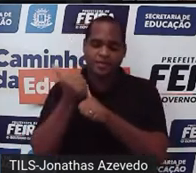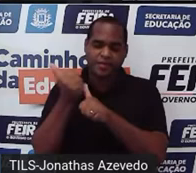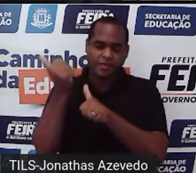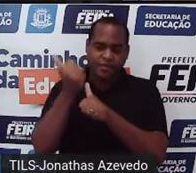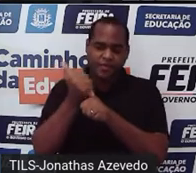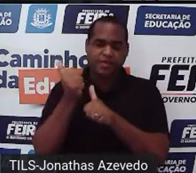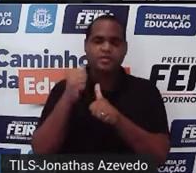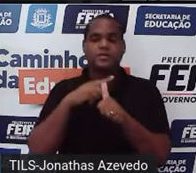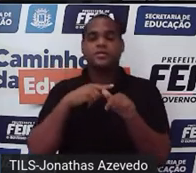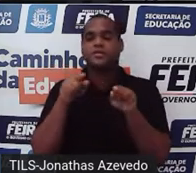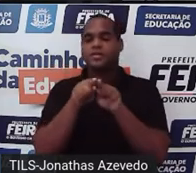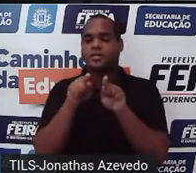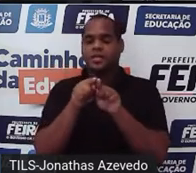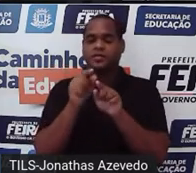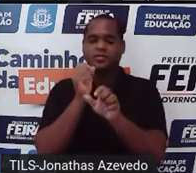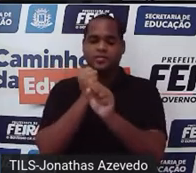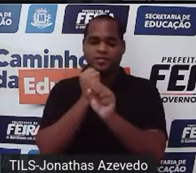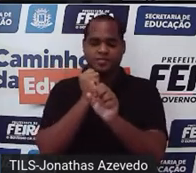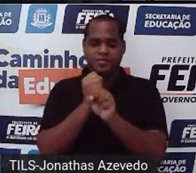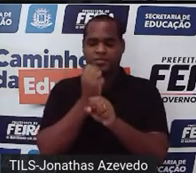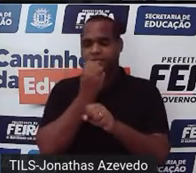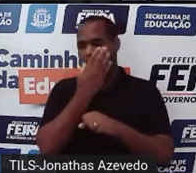e da adição, tá bom?